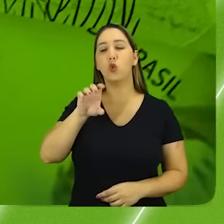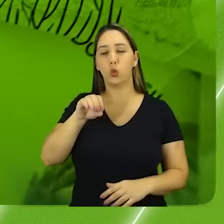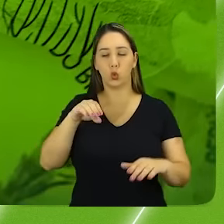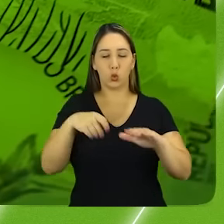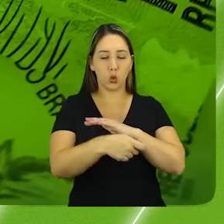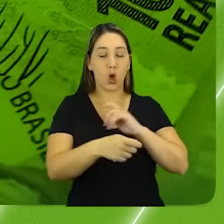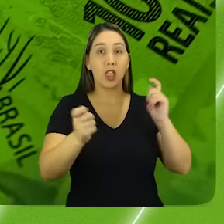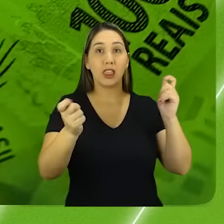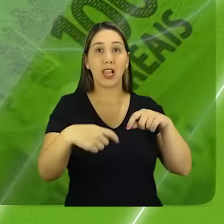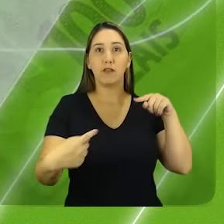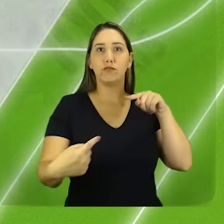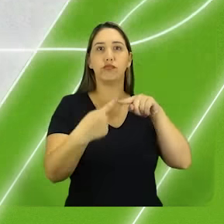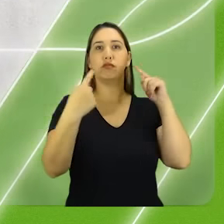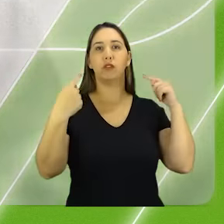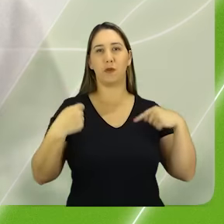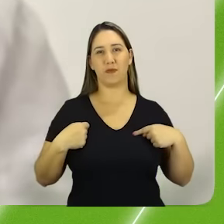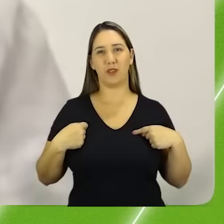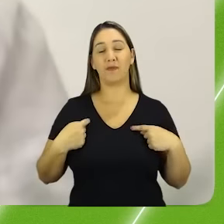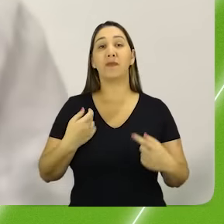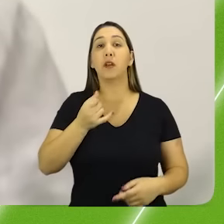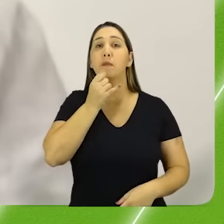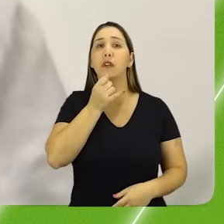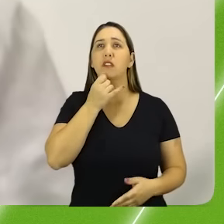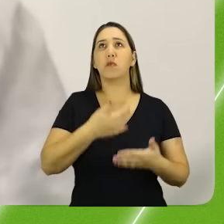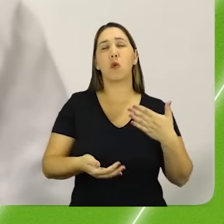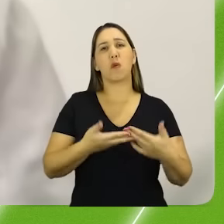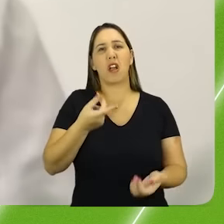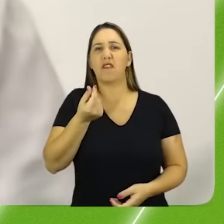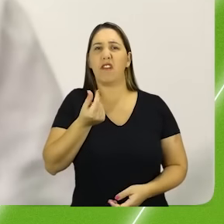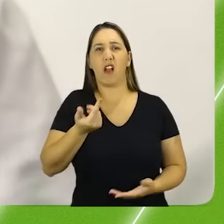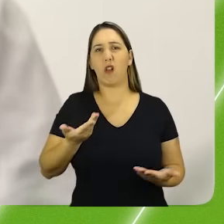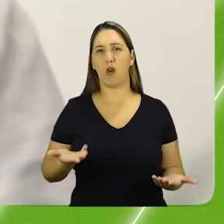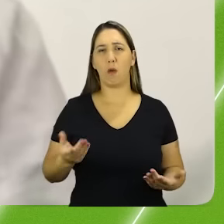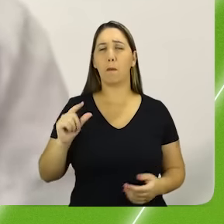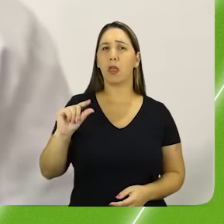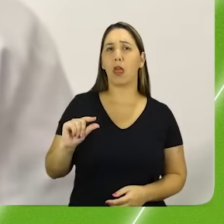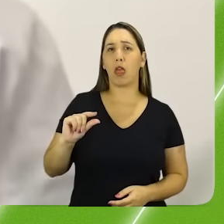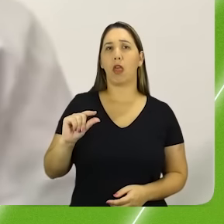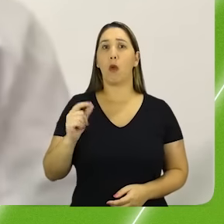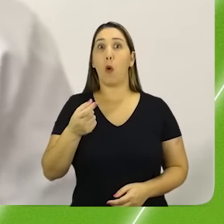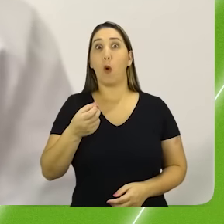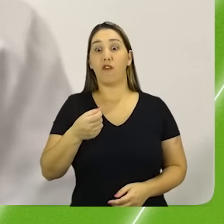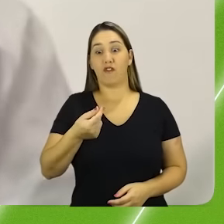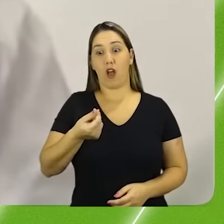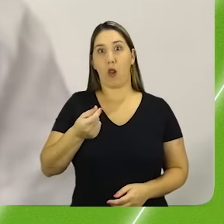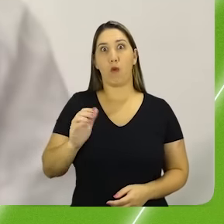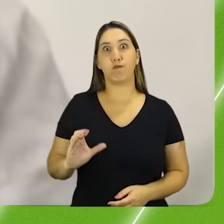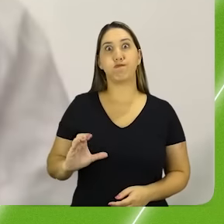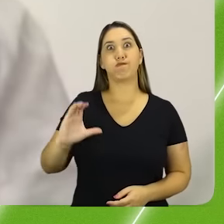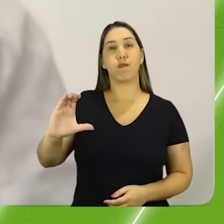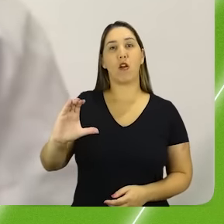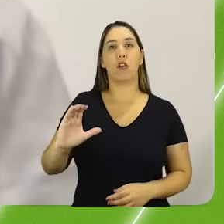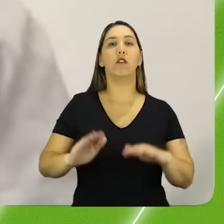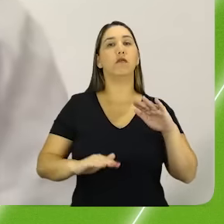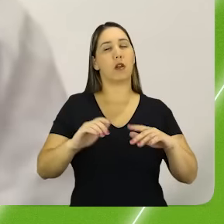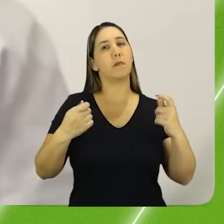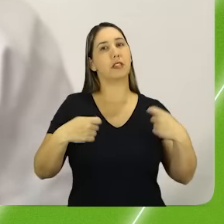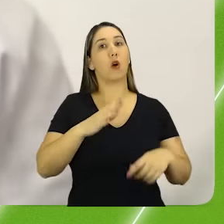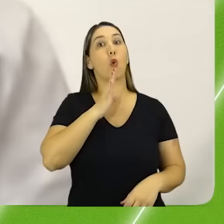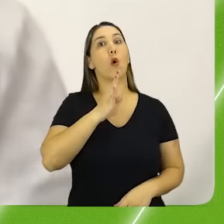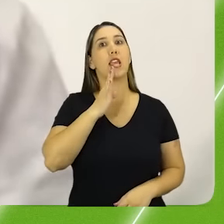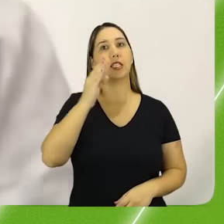se adequam ao que eu posso fazer. Eu acho que independente do valor, sendo ele pequeno ou grande, a pessoa tem que procurar